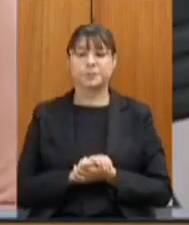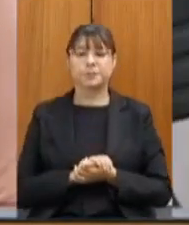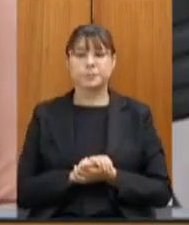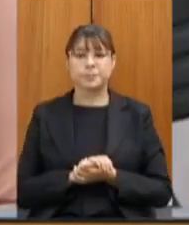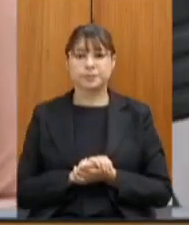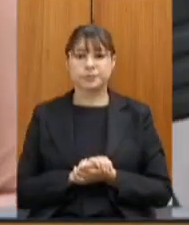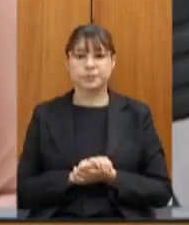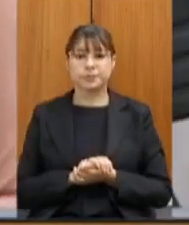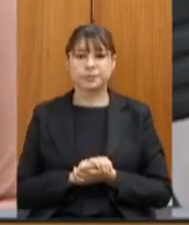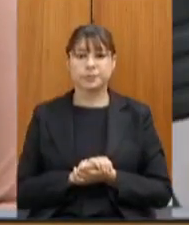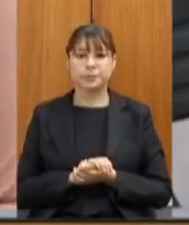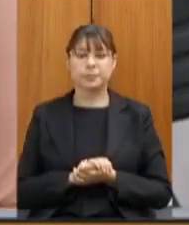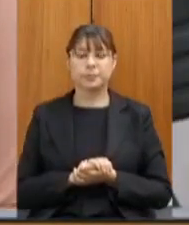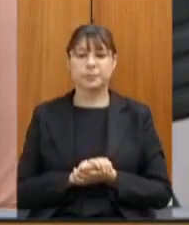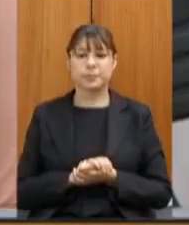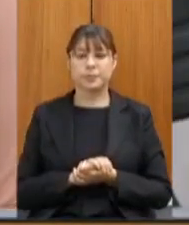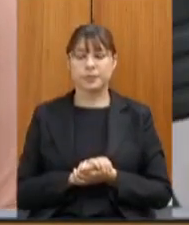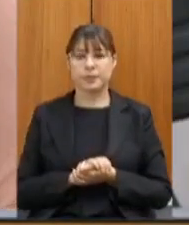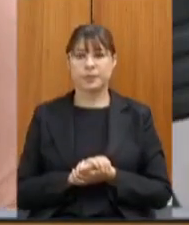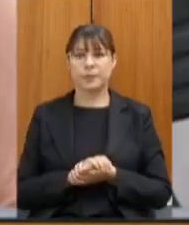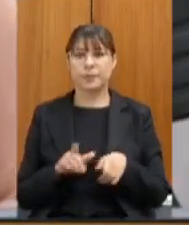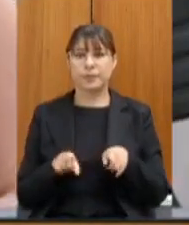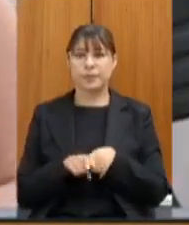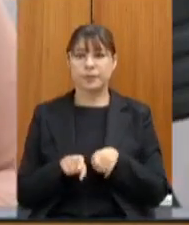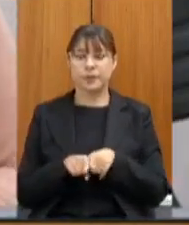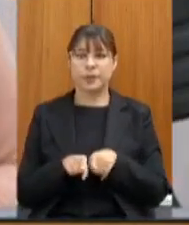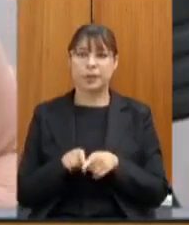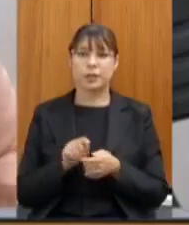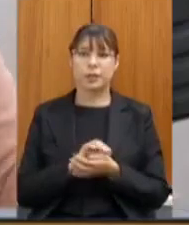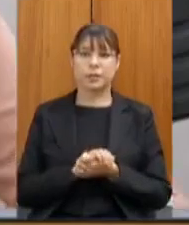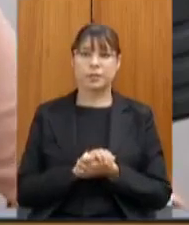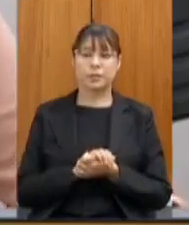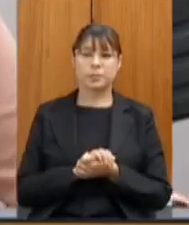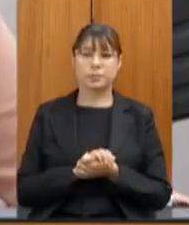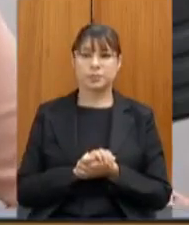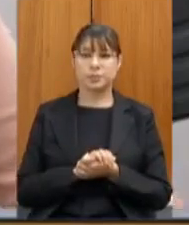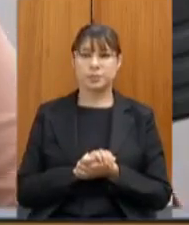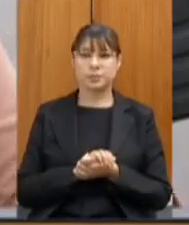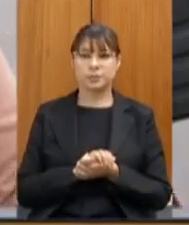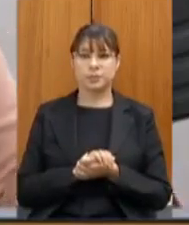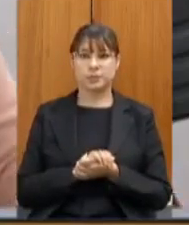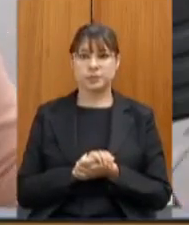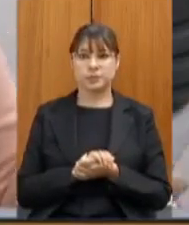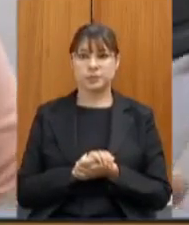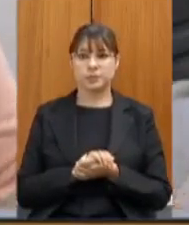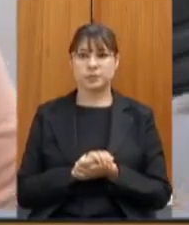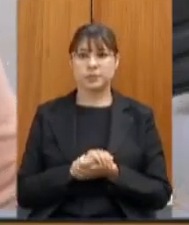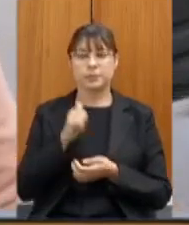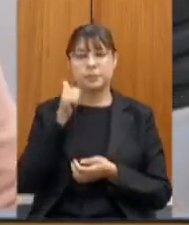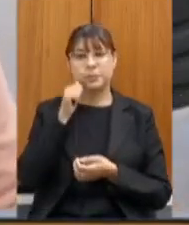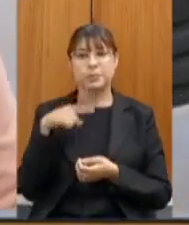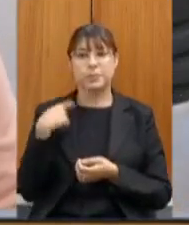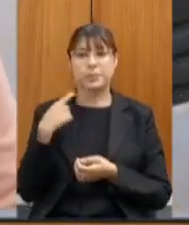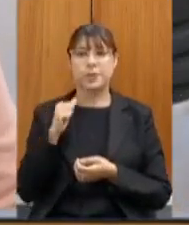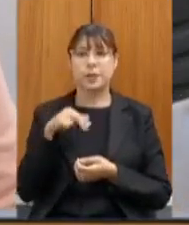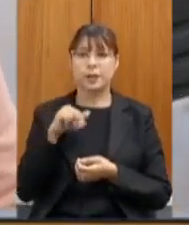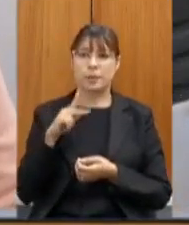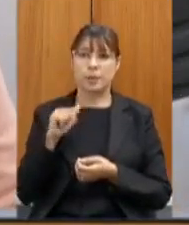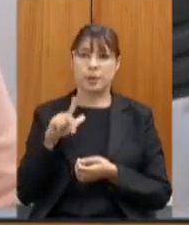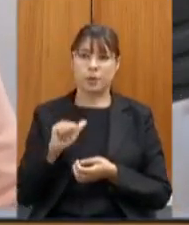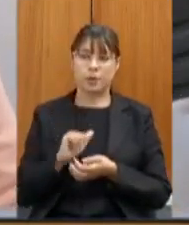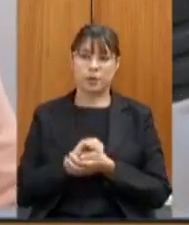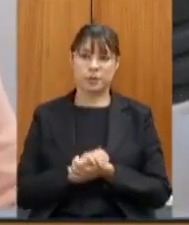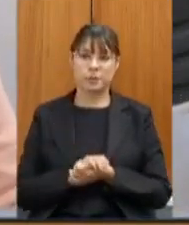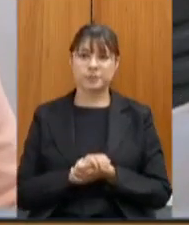está conosco durante todas as atividades da comissão a deputada estadual Ana Paula Siqueira passa-se a terceira fase da